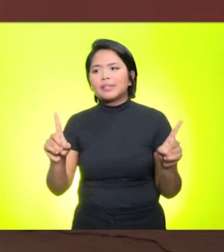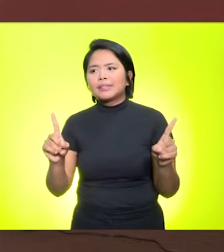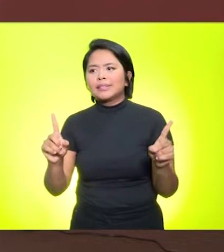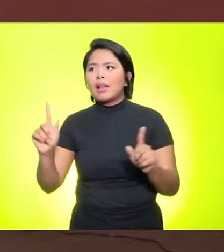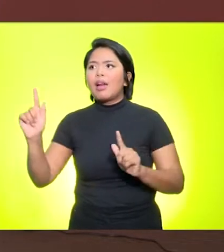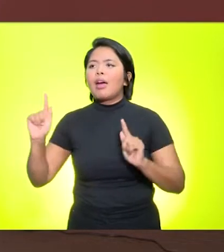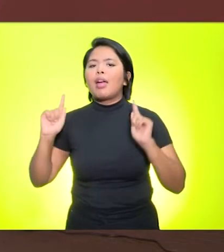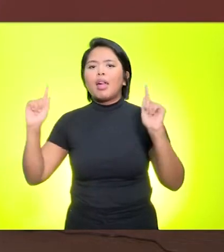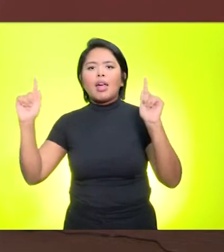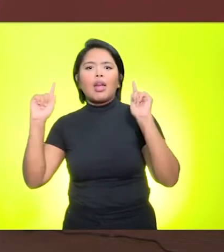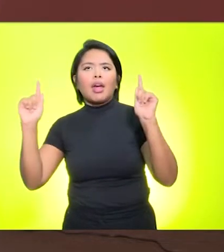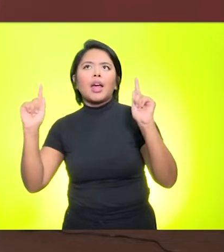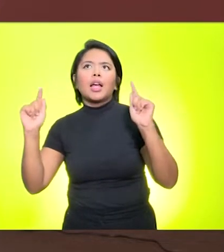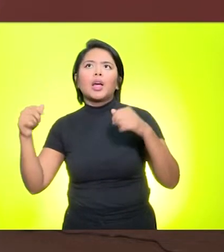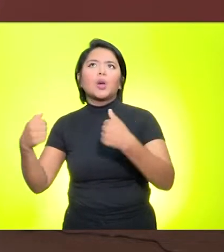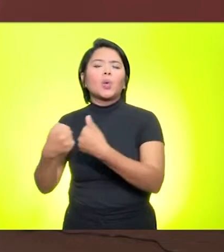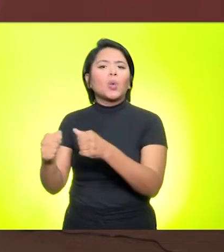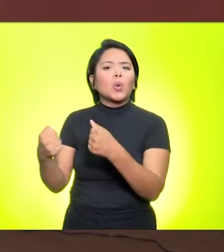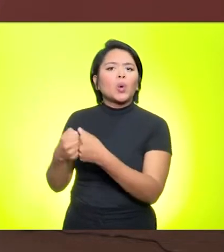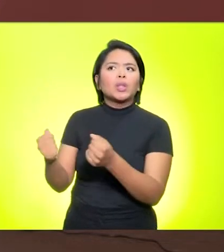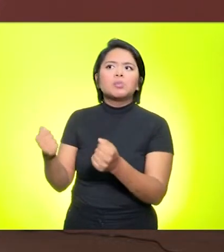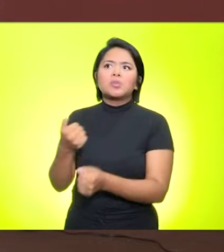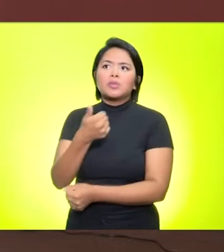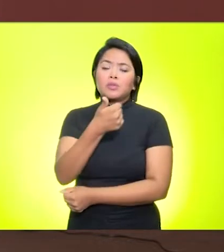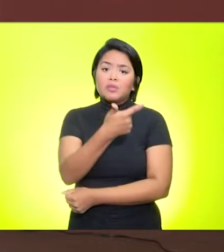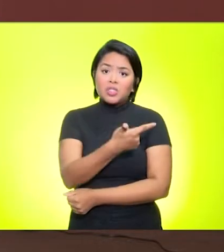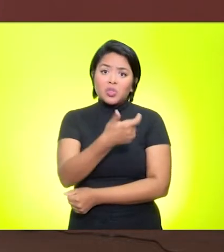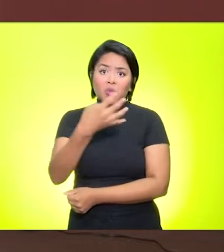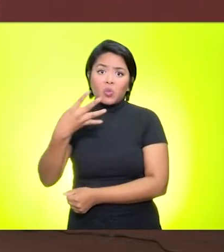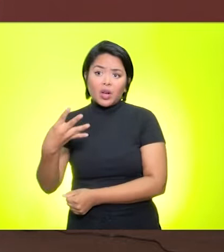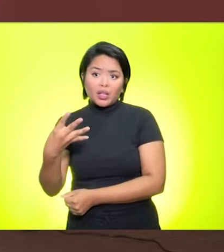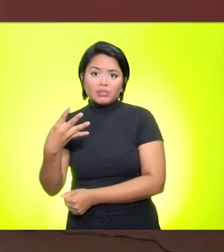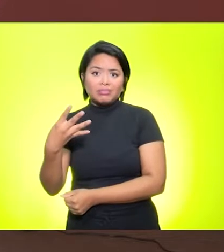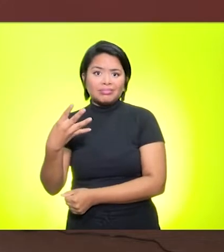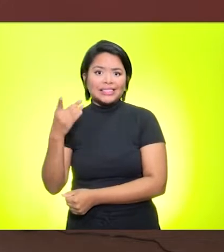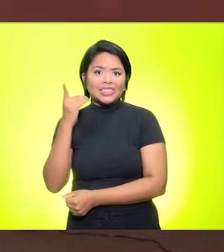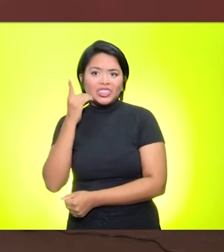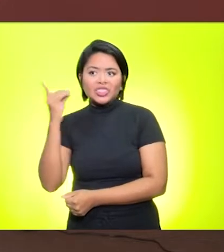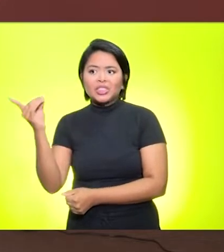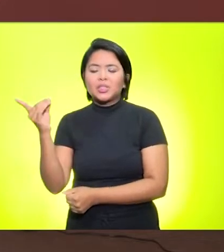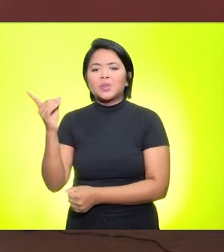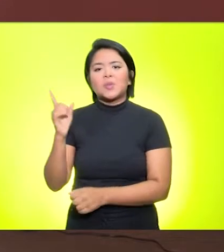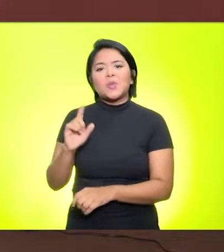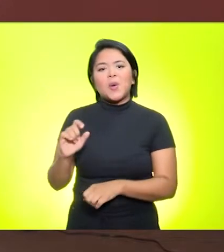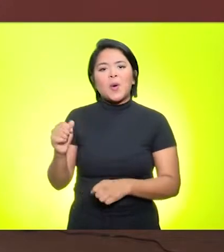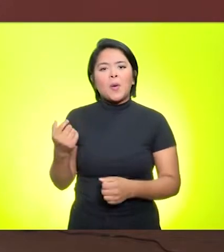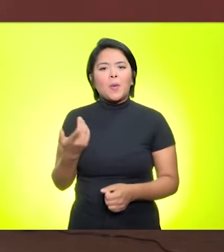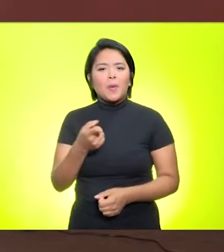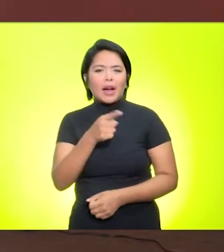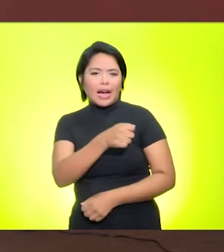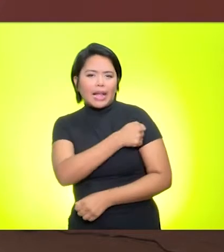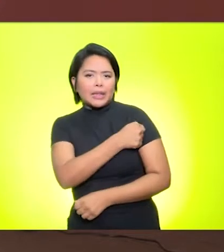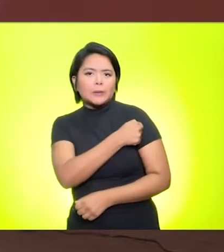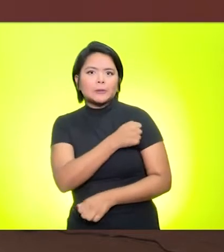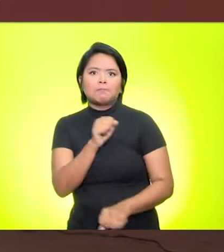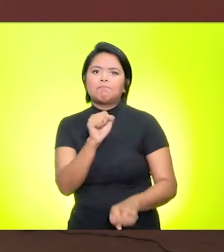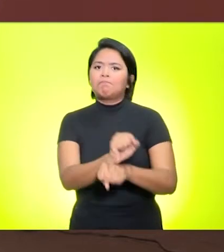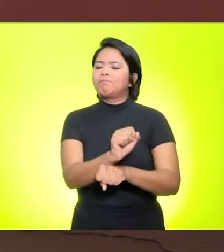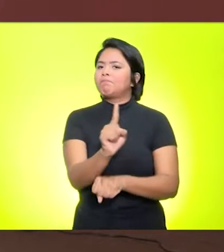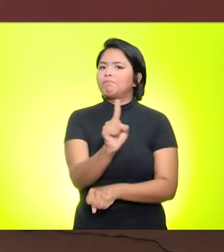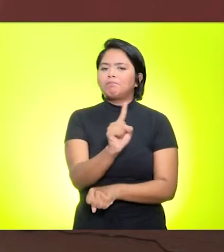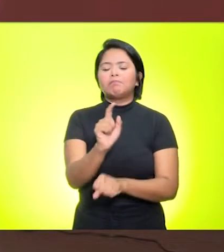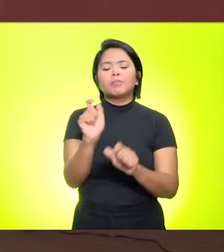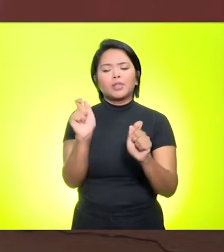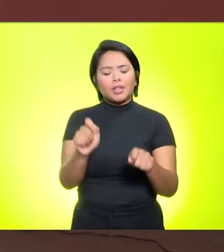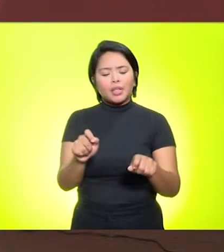nós estávamos em greve foram 24 dias, os alunos não interromperam as suas atividades e as aulas puderam acontecer de